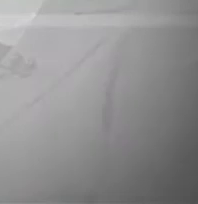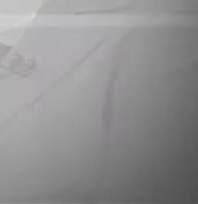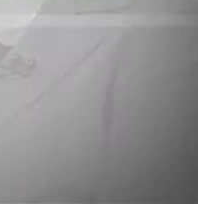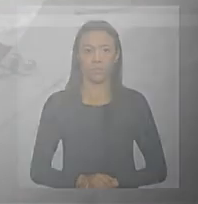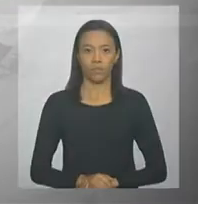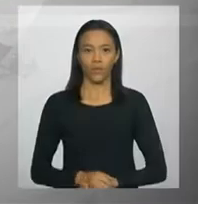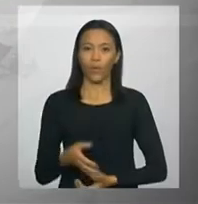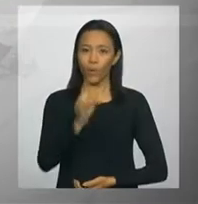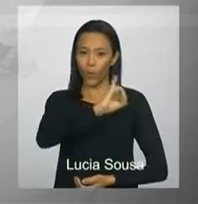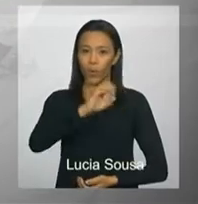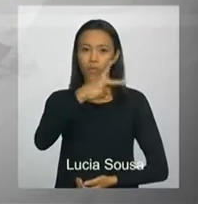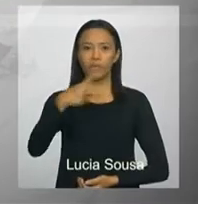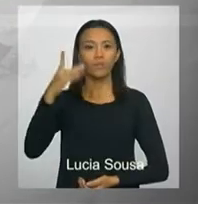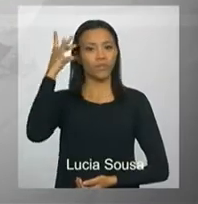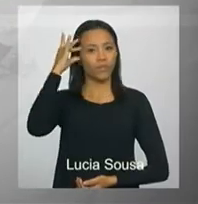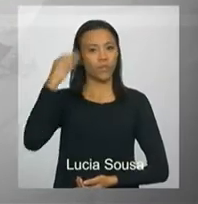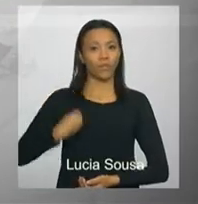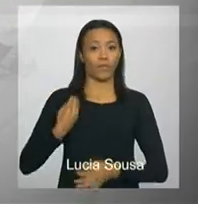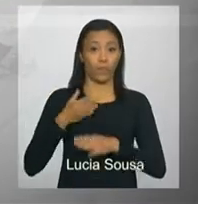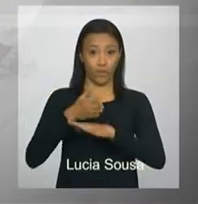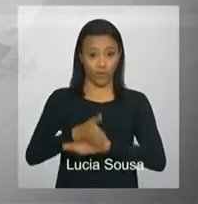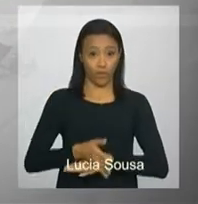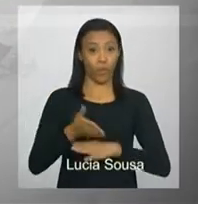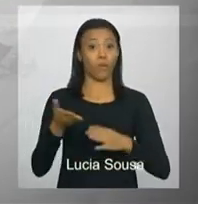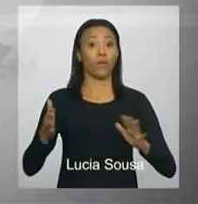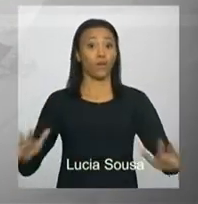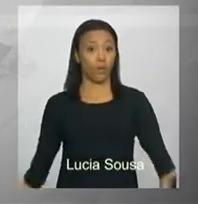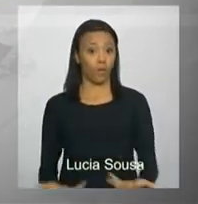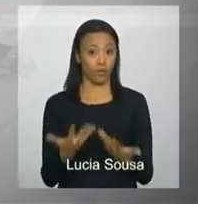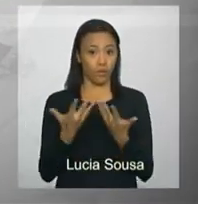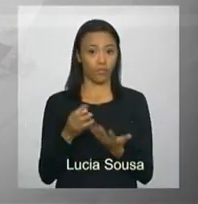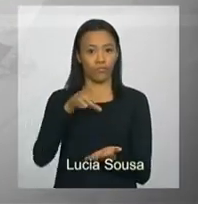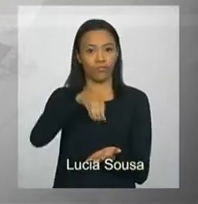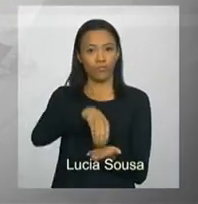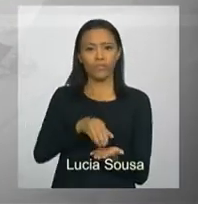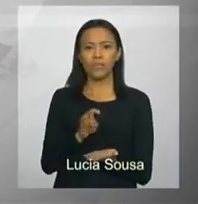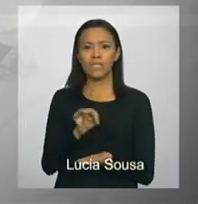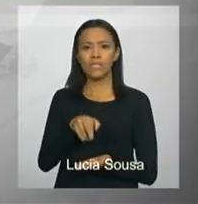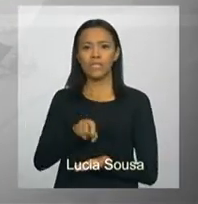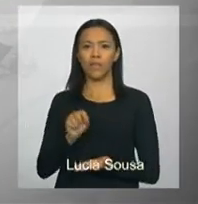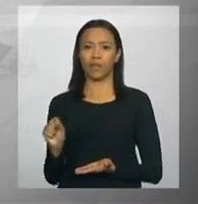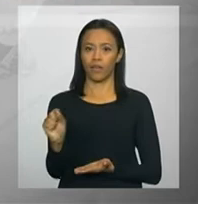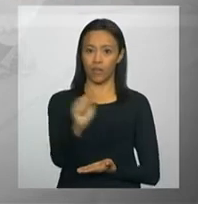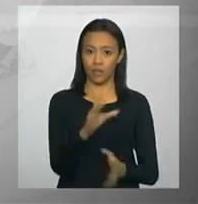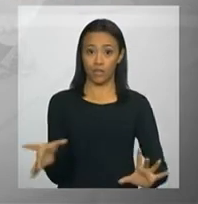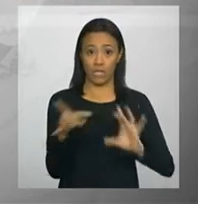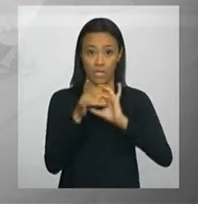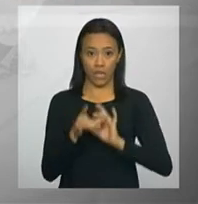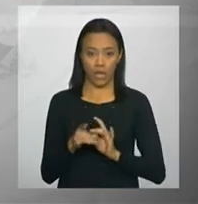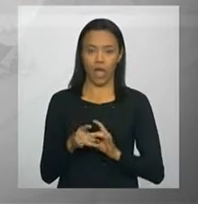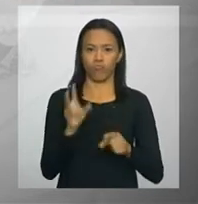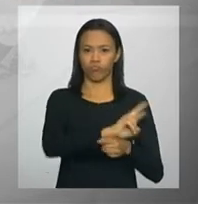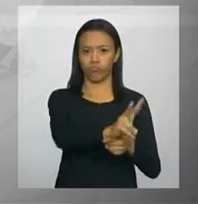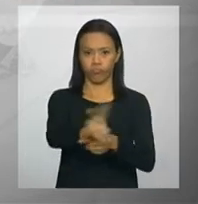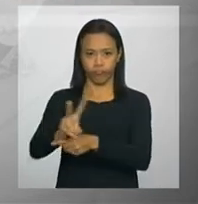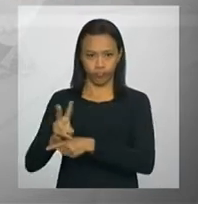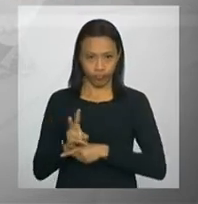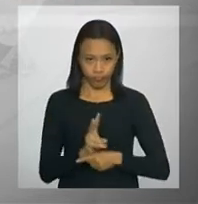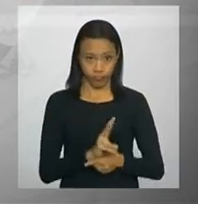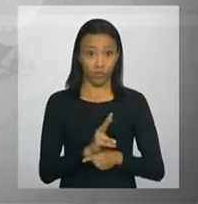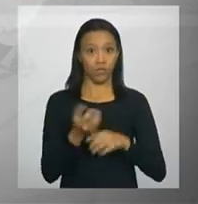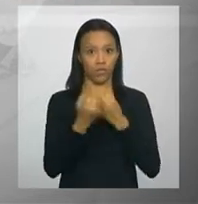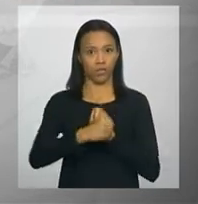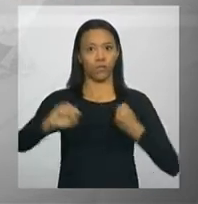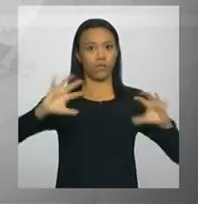Olá, a presidenta Dilma Rousseff participou da inauguração dos Centros Integrados de Comando e Controle de Grandes